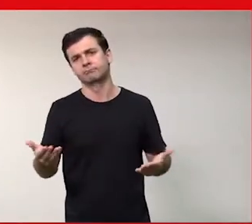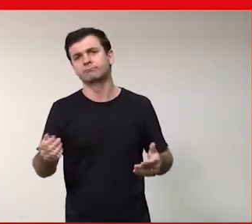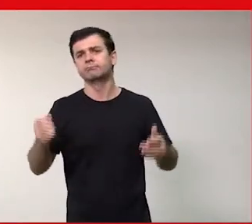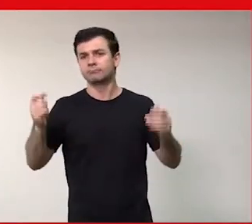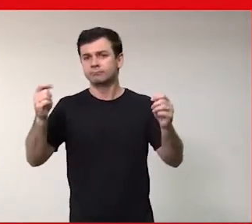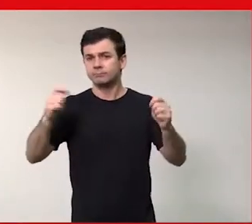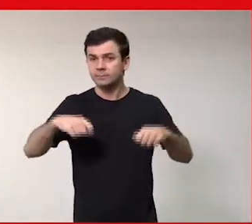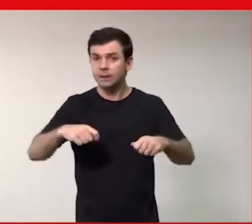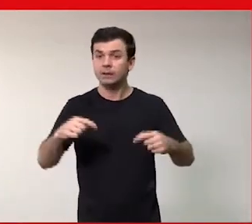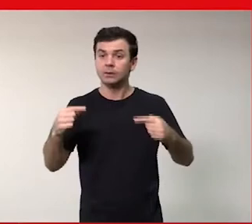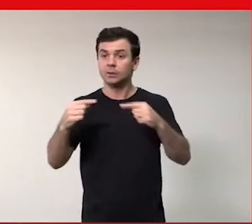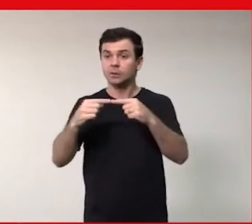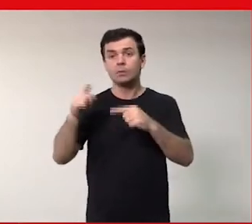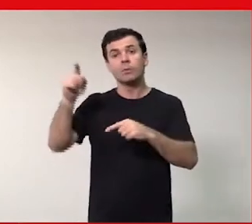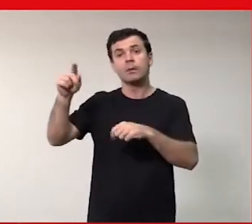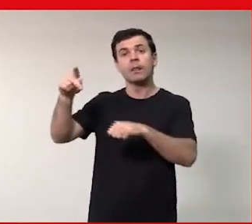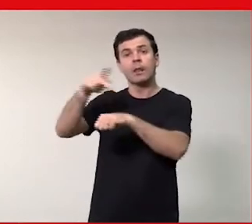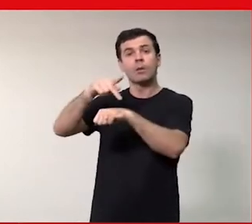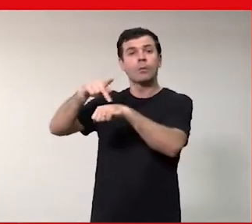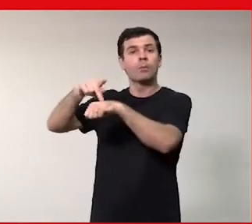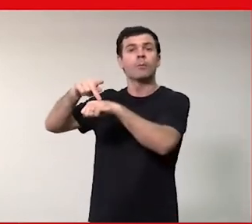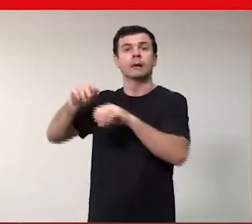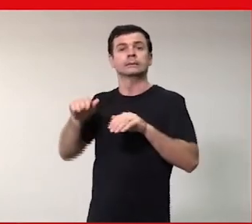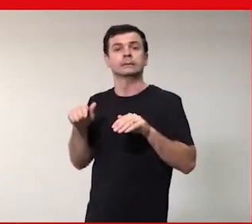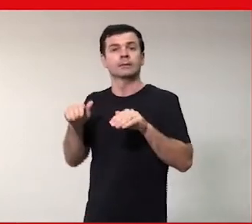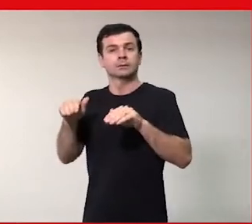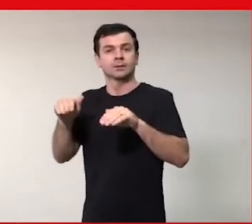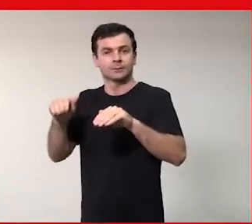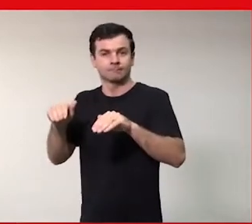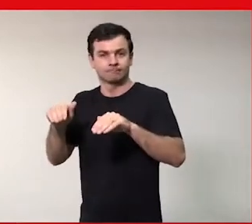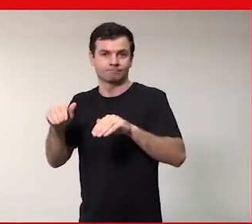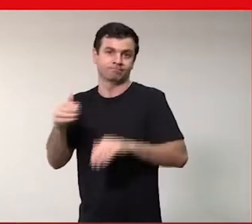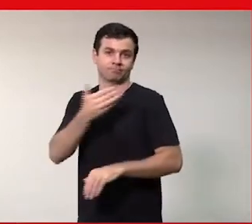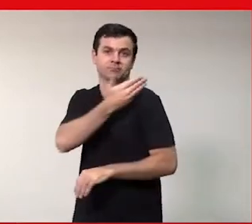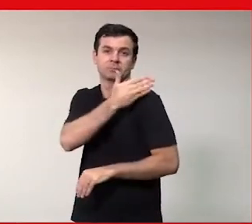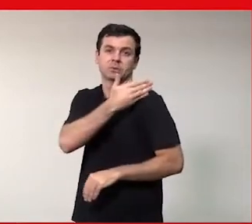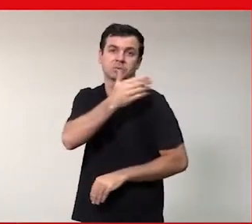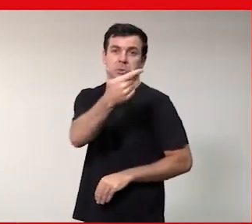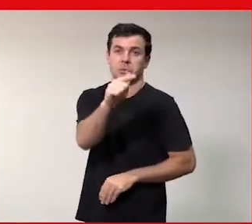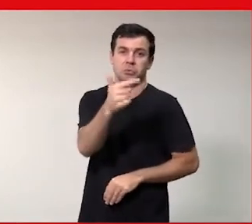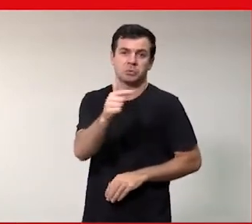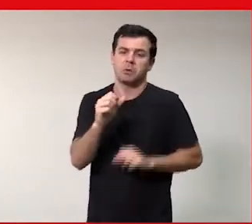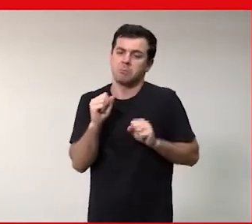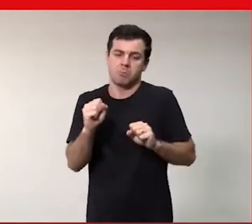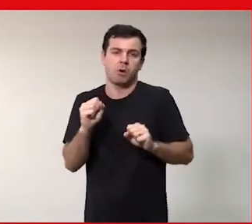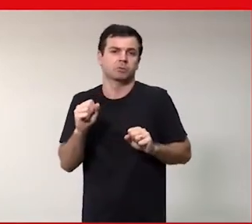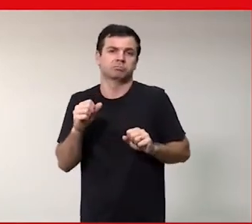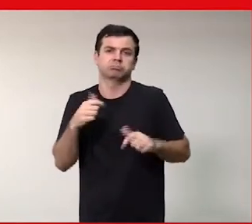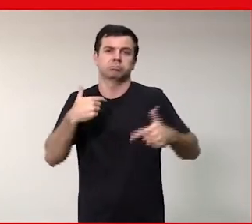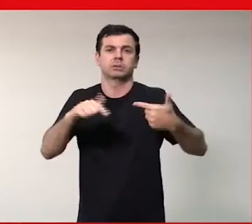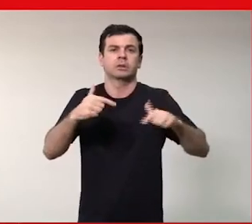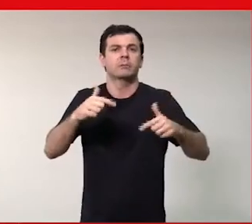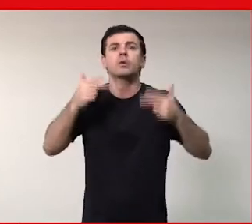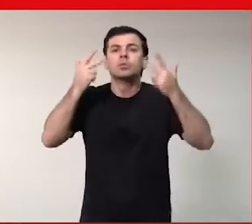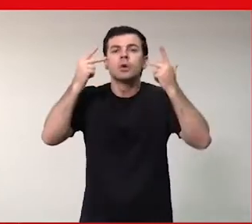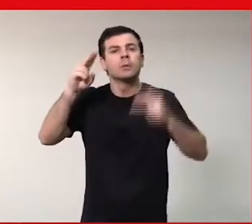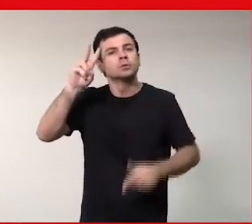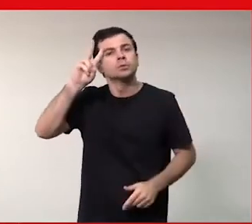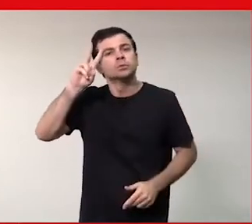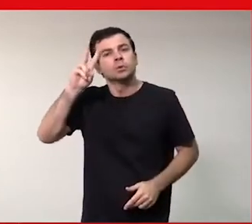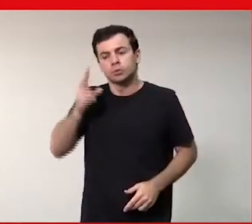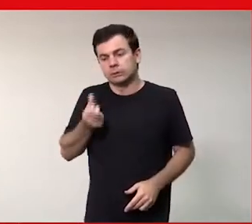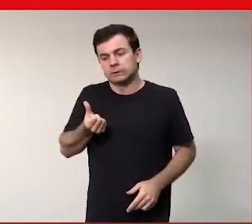setting da Austrália, onde não existe preconceito. Você pode trabalhar cinco dias por semana e dizer, olha, eu tenho um problema na minha casa, eu preciso